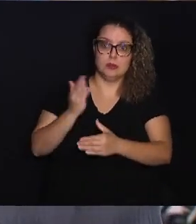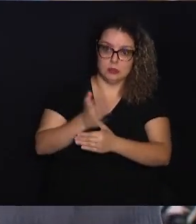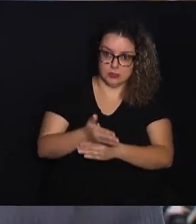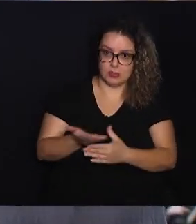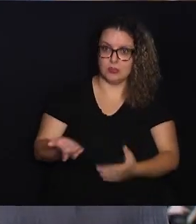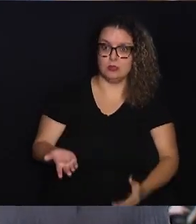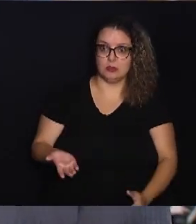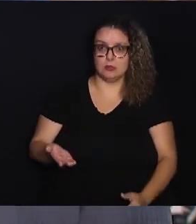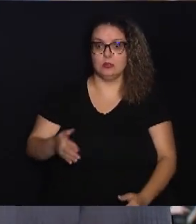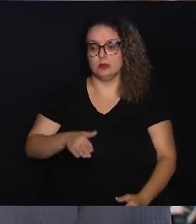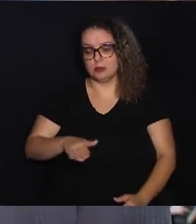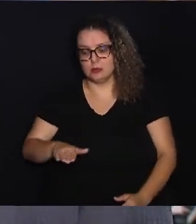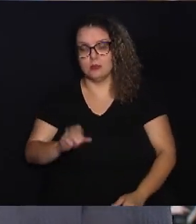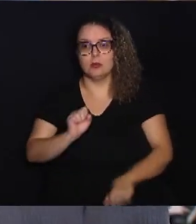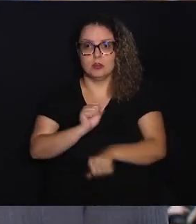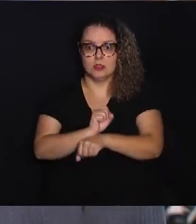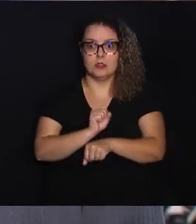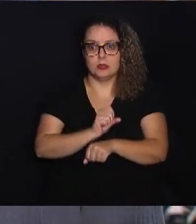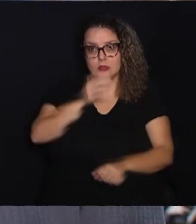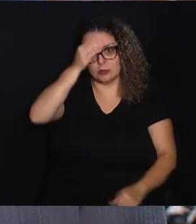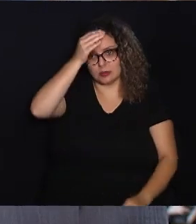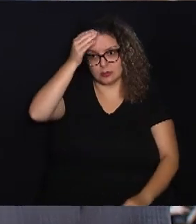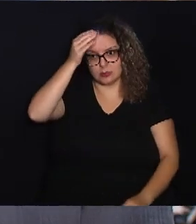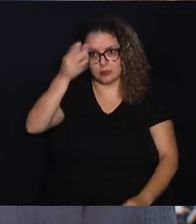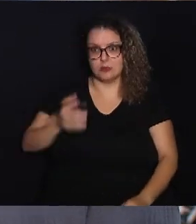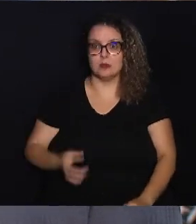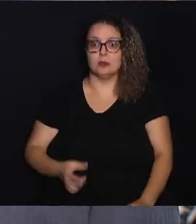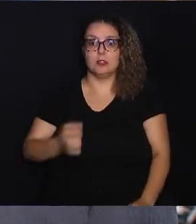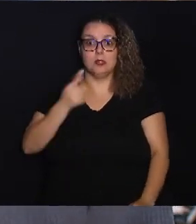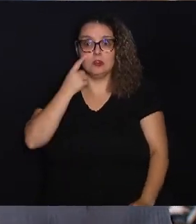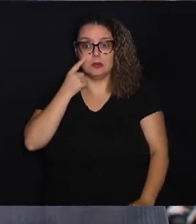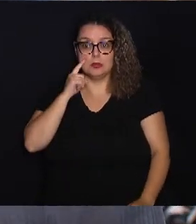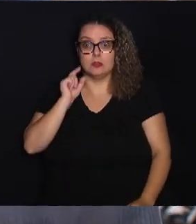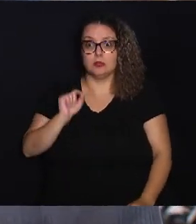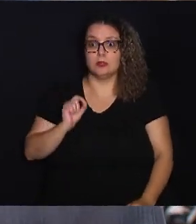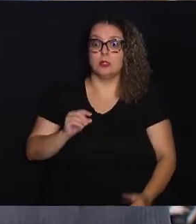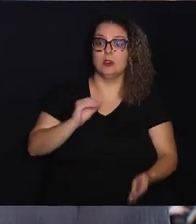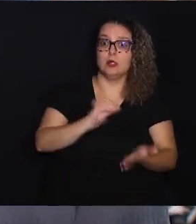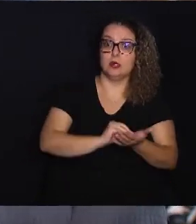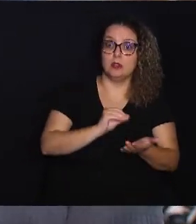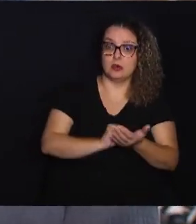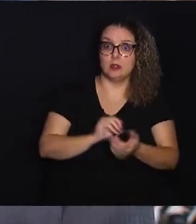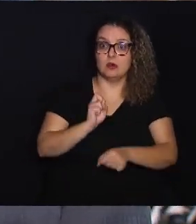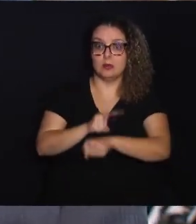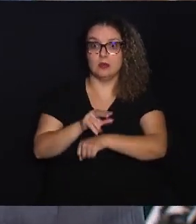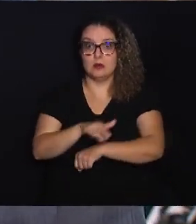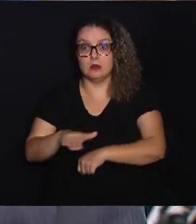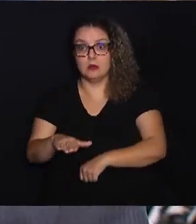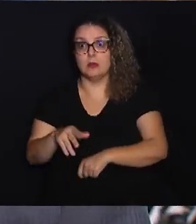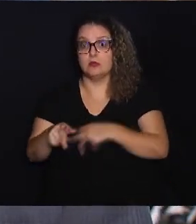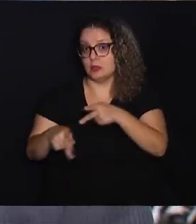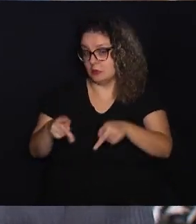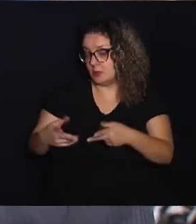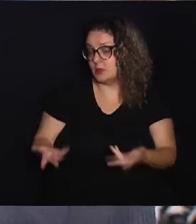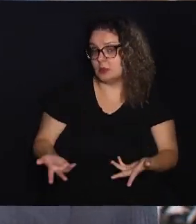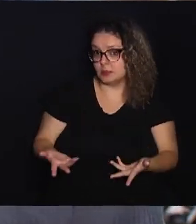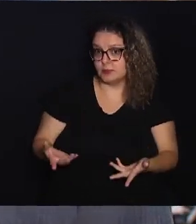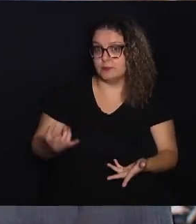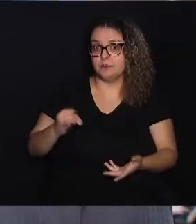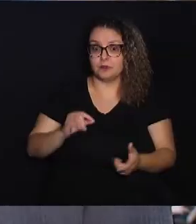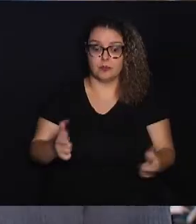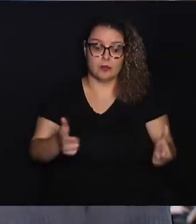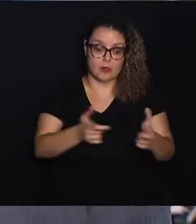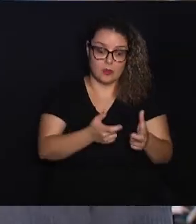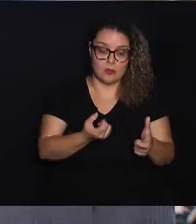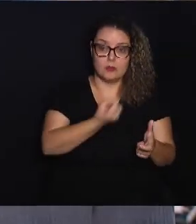taxistas estacionarem, esperarem os clientes. Tendo em vista a falta de vagas para a população. Então, se